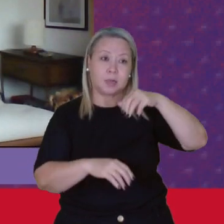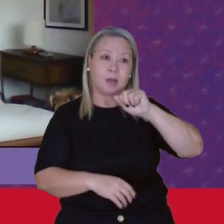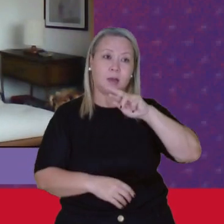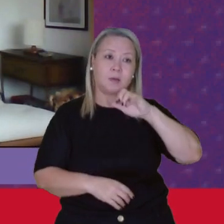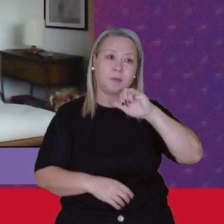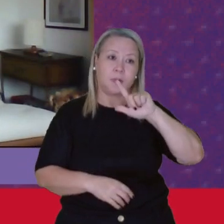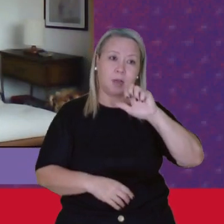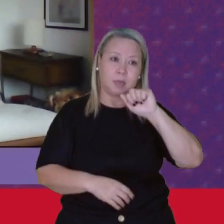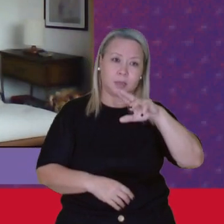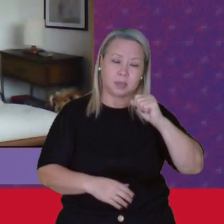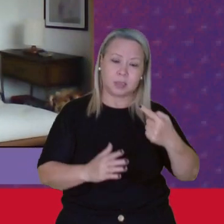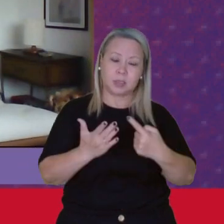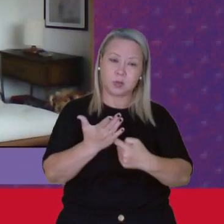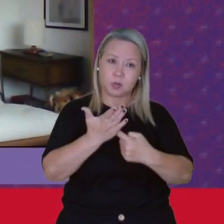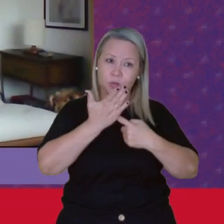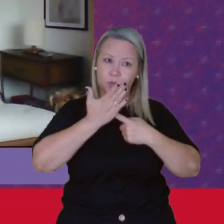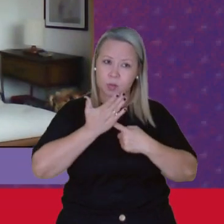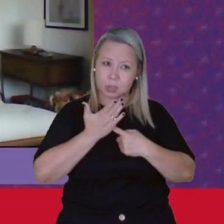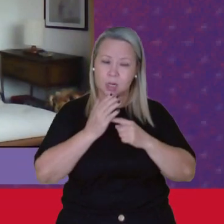mostraram